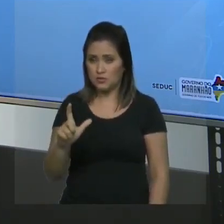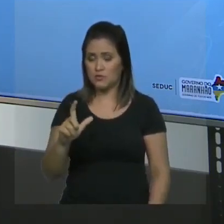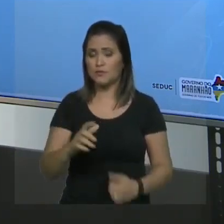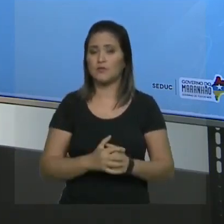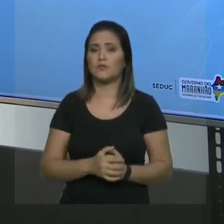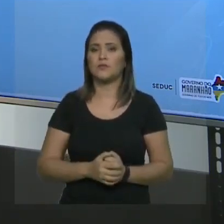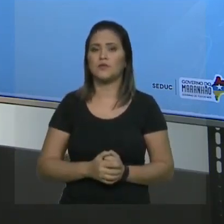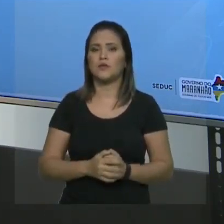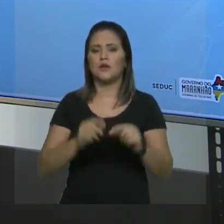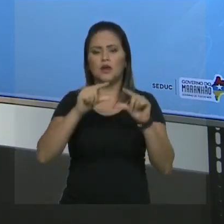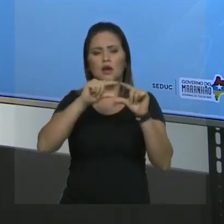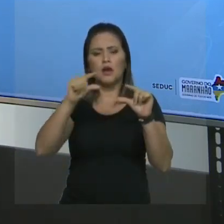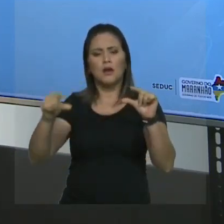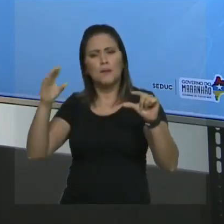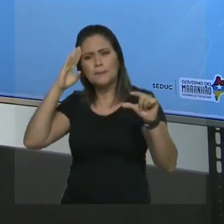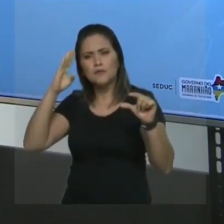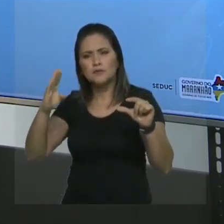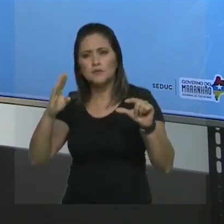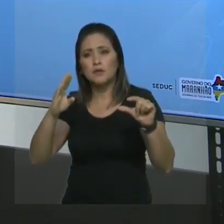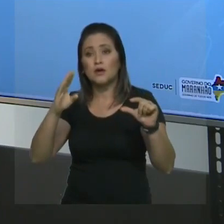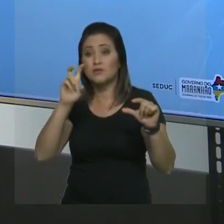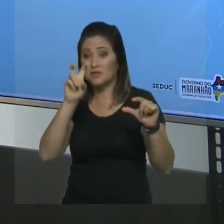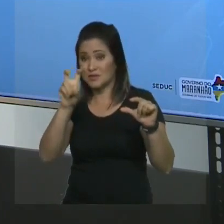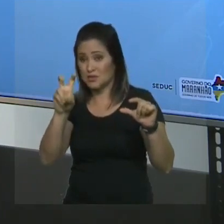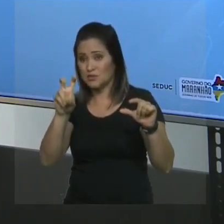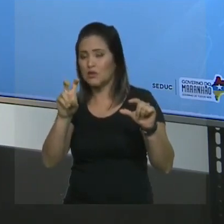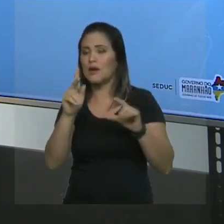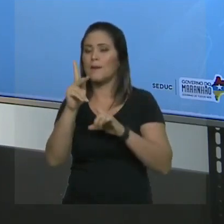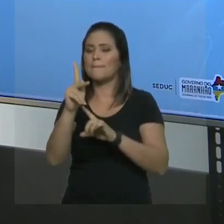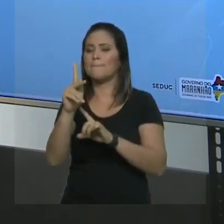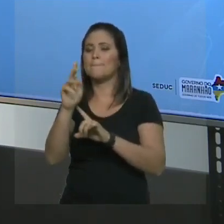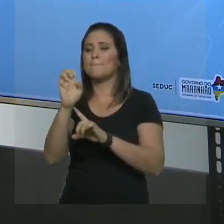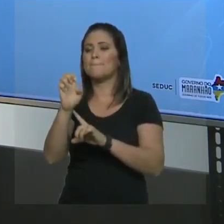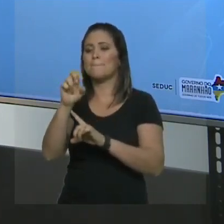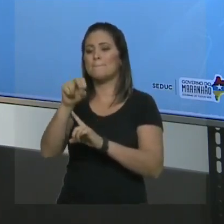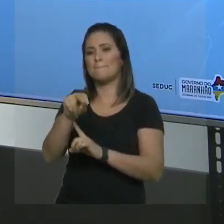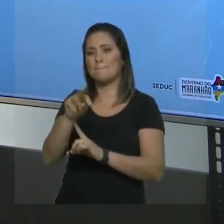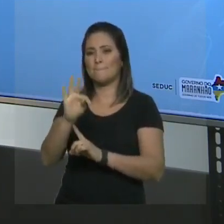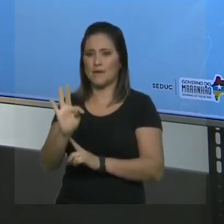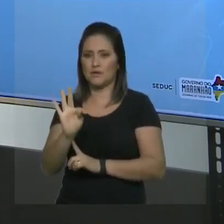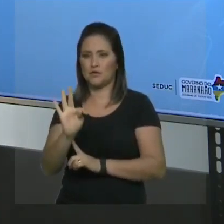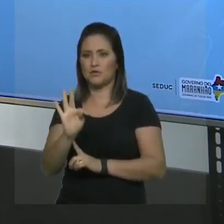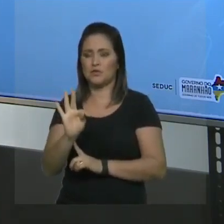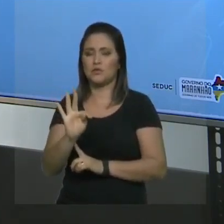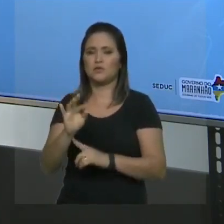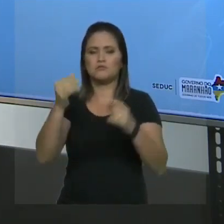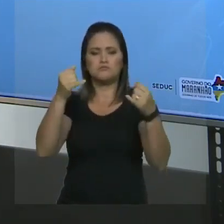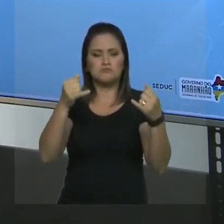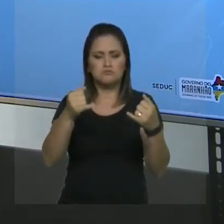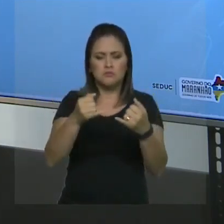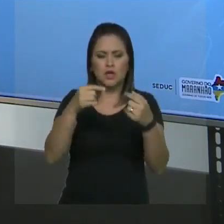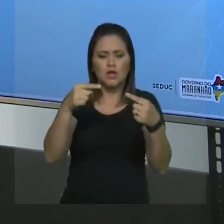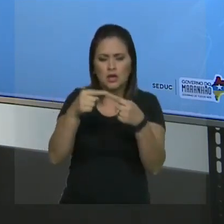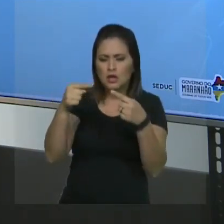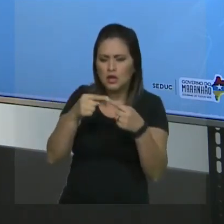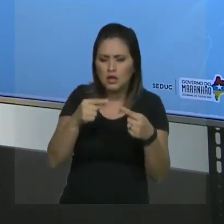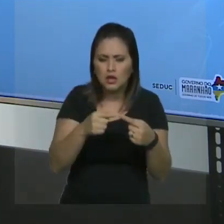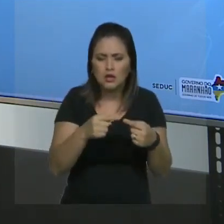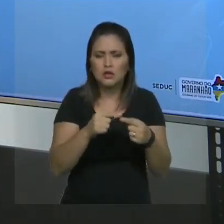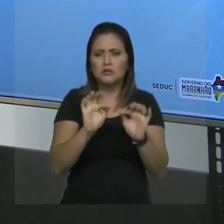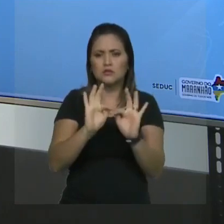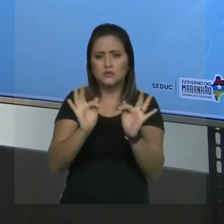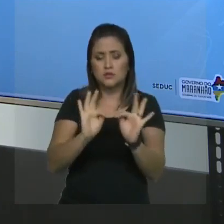-2-3-4-5-pente. Só tem ligações simples, 1, mais 0. Então esse composto é o 2-2